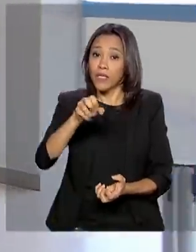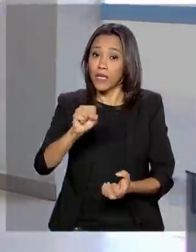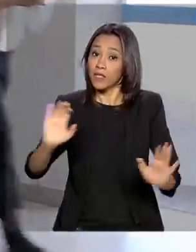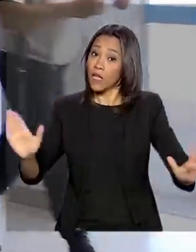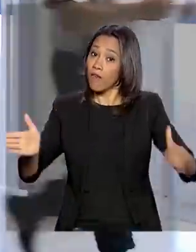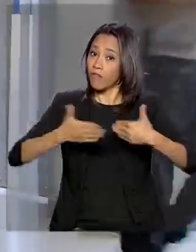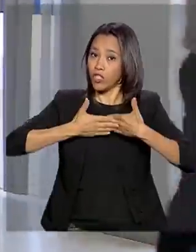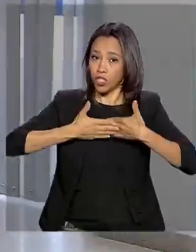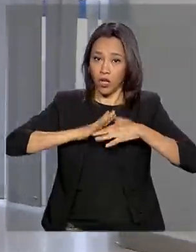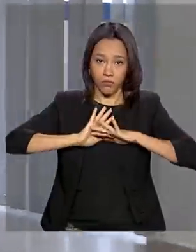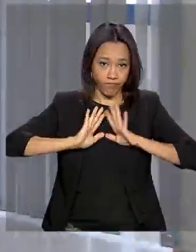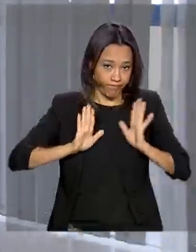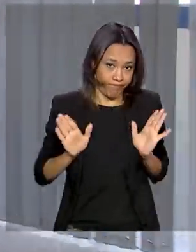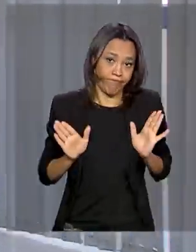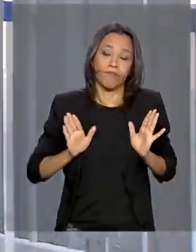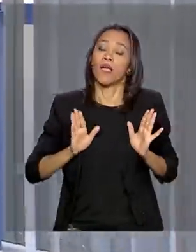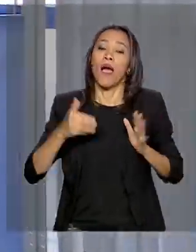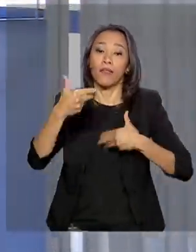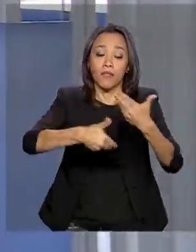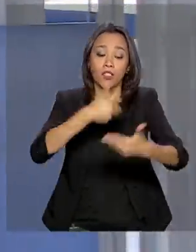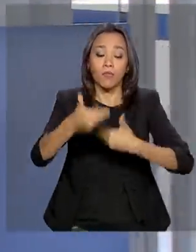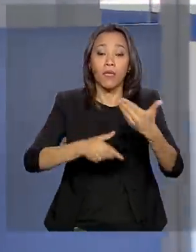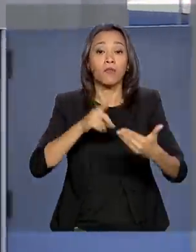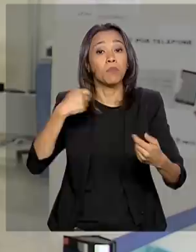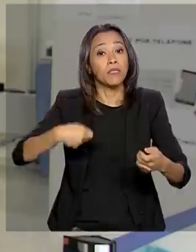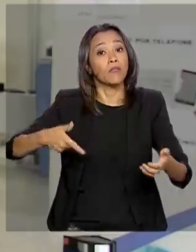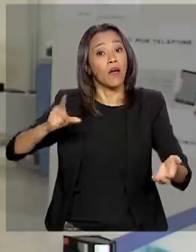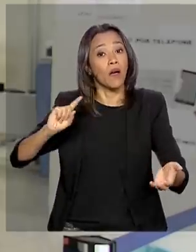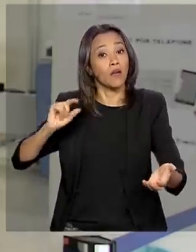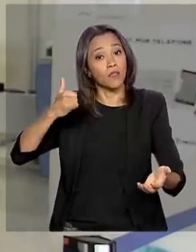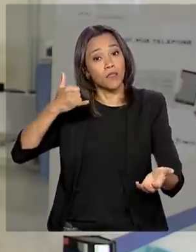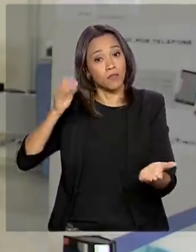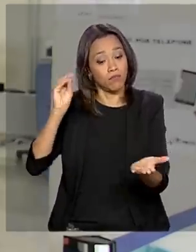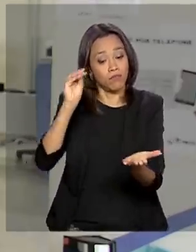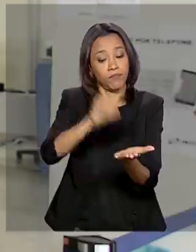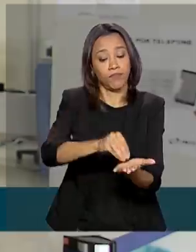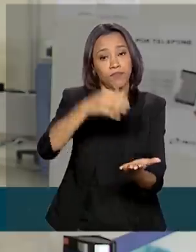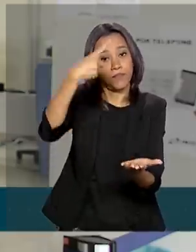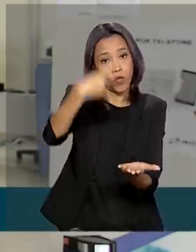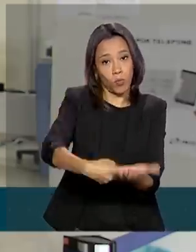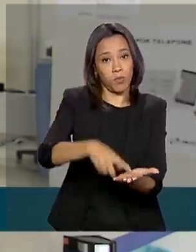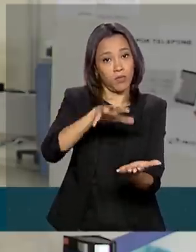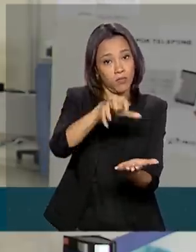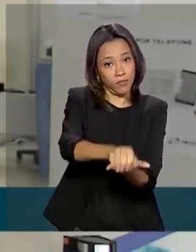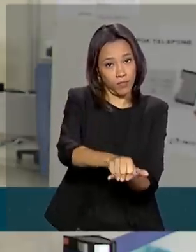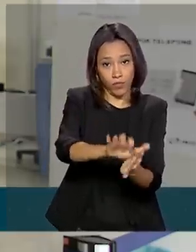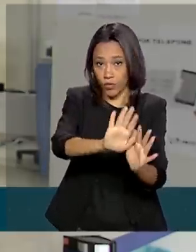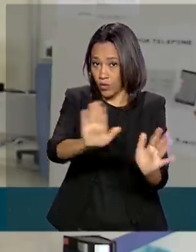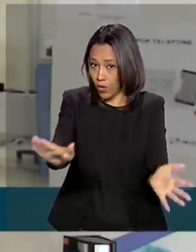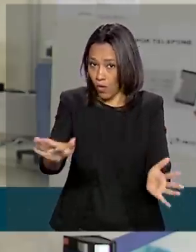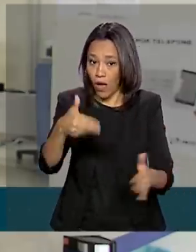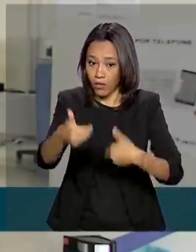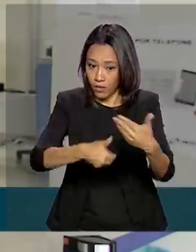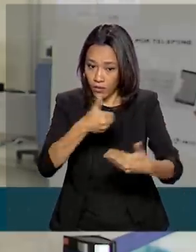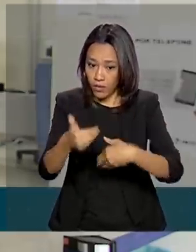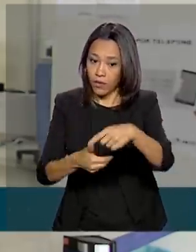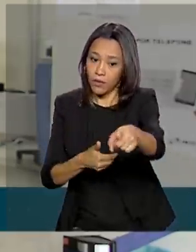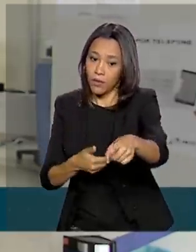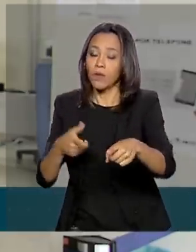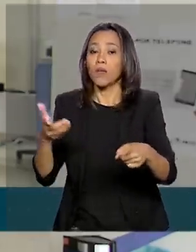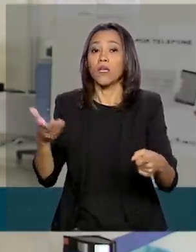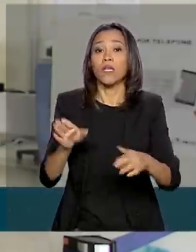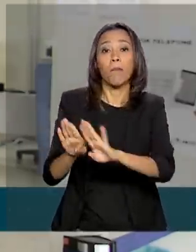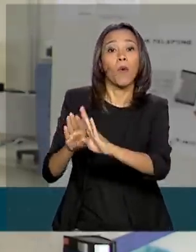e os atendimentos estão restritos aos agendamentos. Nós estamos atendendo apenas os agendados e estamos entregando aqui na